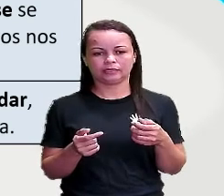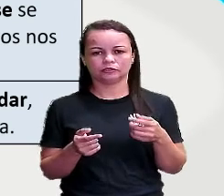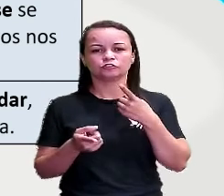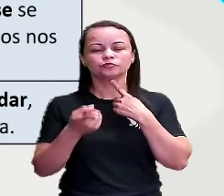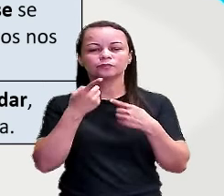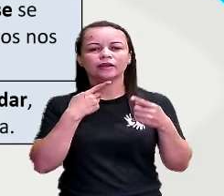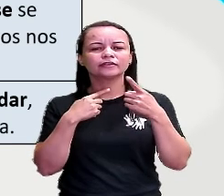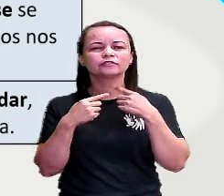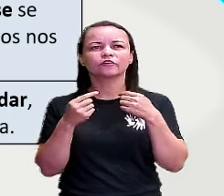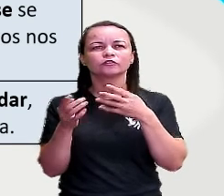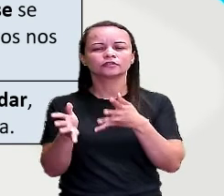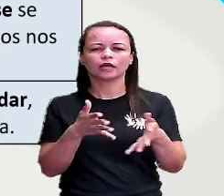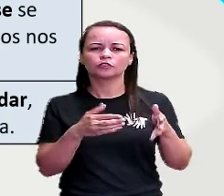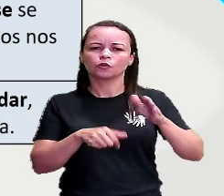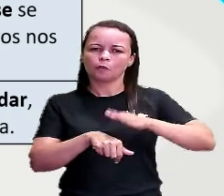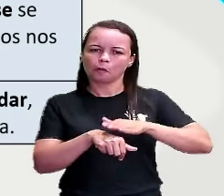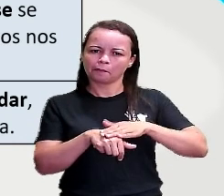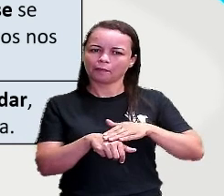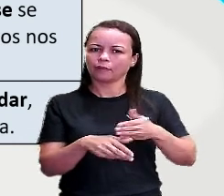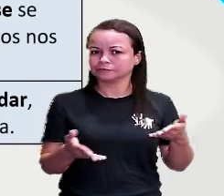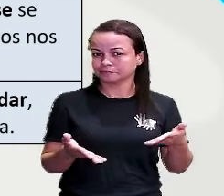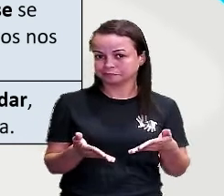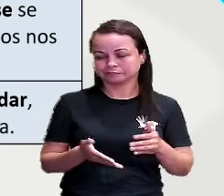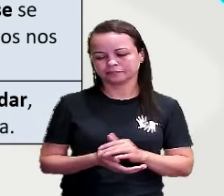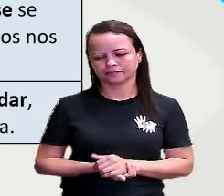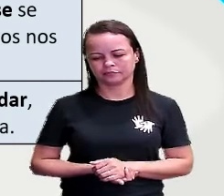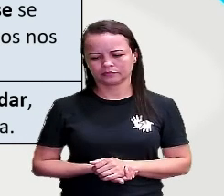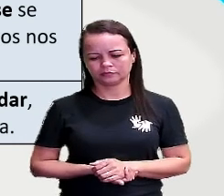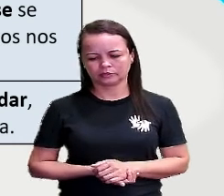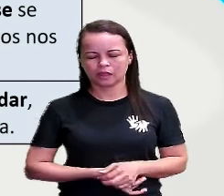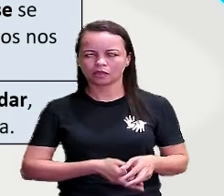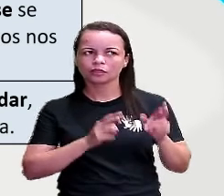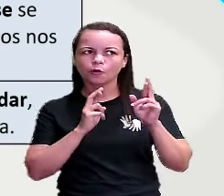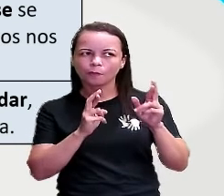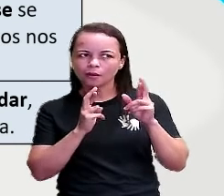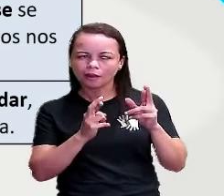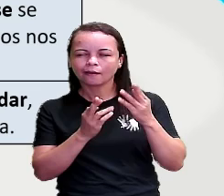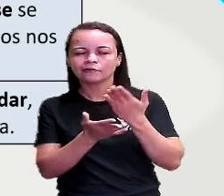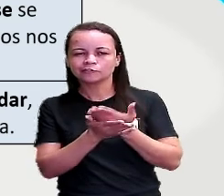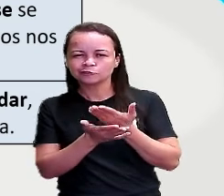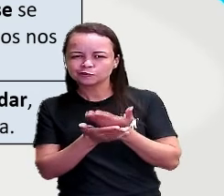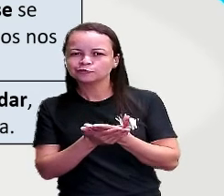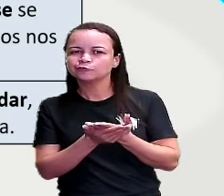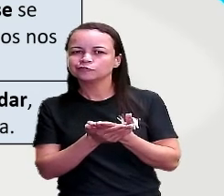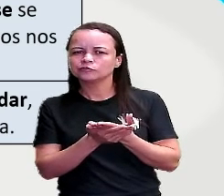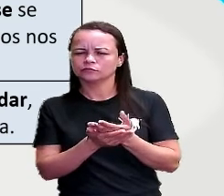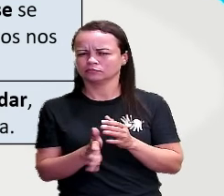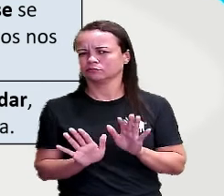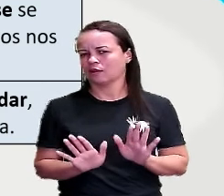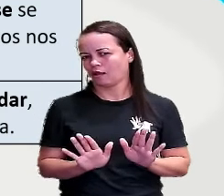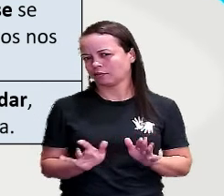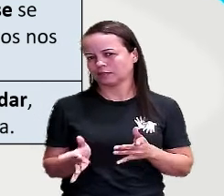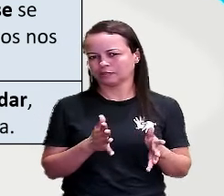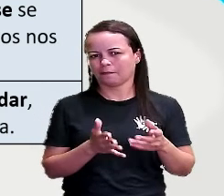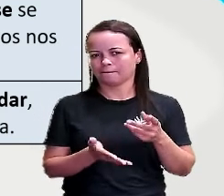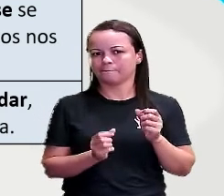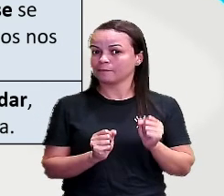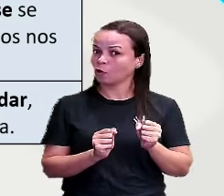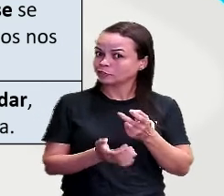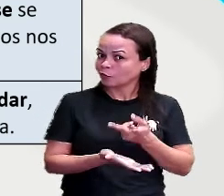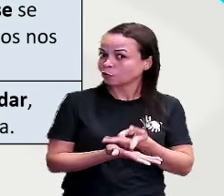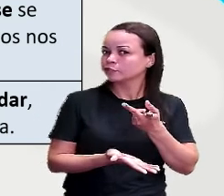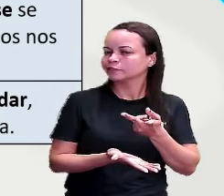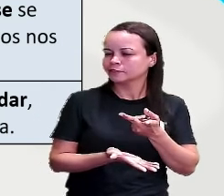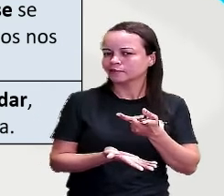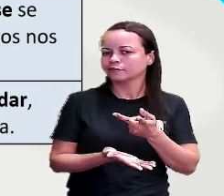acontecer no momento atual. Então, ó. Tomara que eu estude. Mas ainda a gente sabe que pode acontecer,